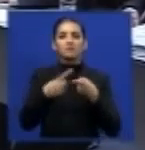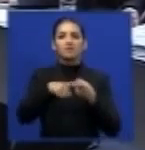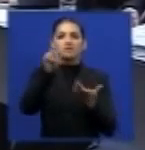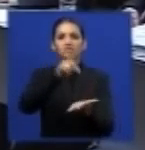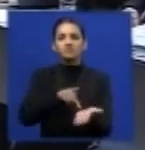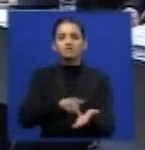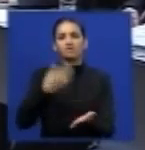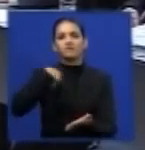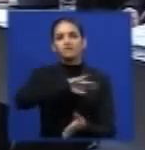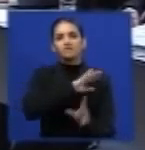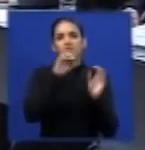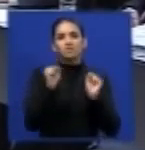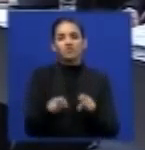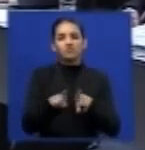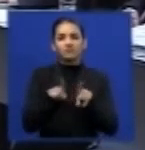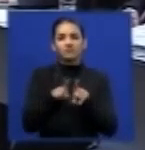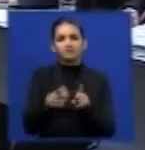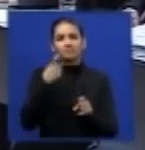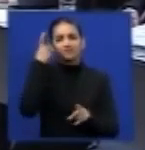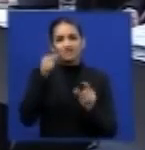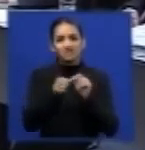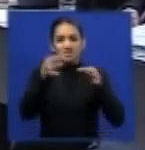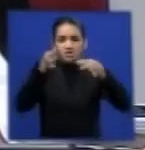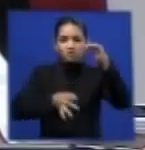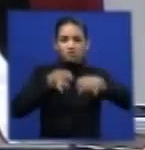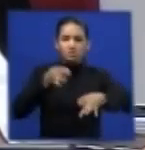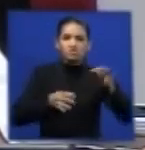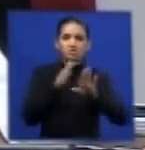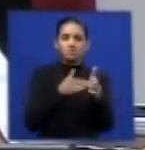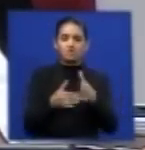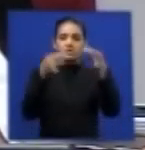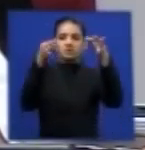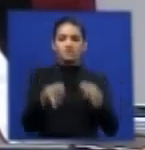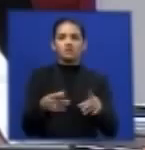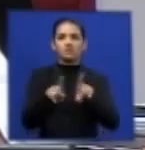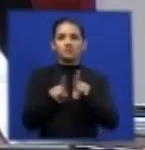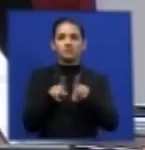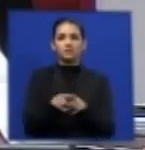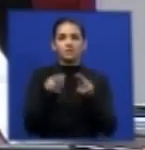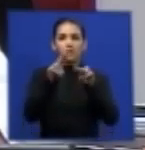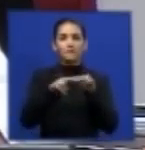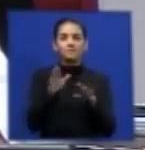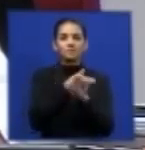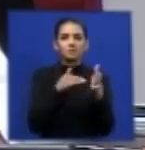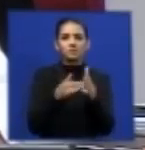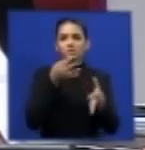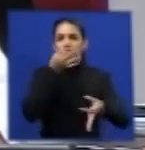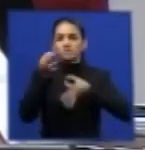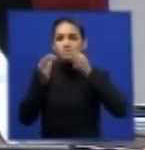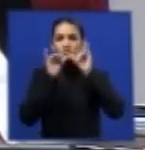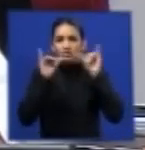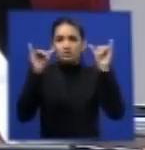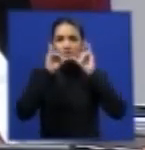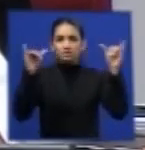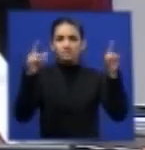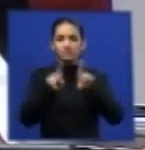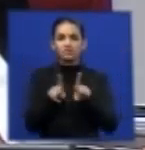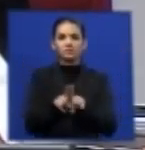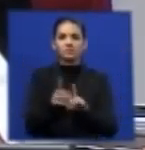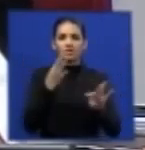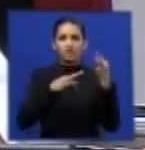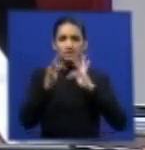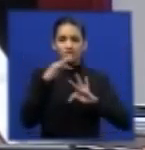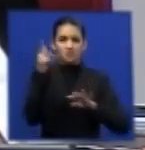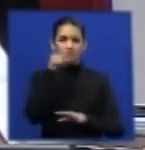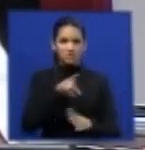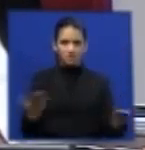pudéssemos tentar realizar a justiça como queremos realizar segundo este padrão de informação técnica